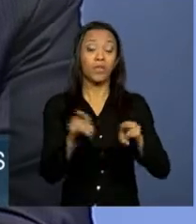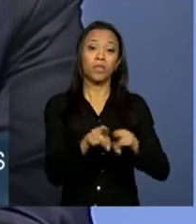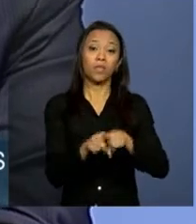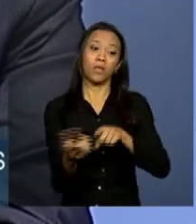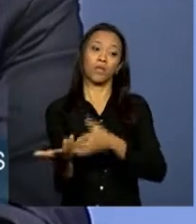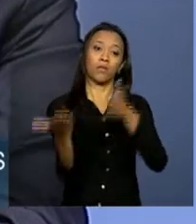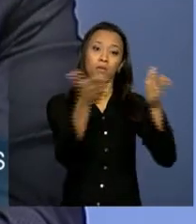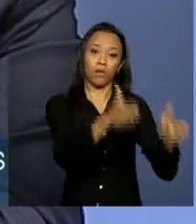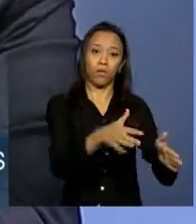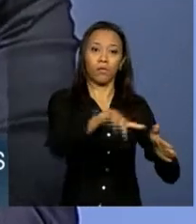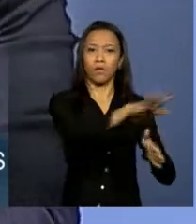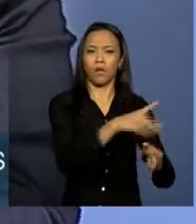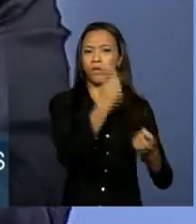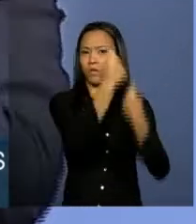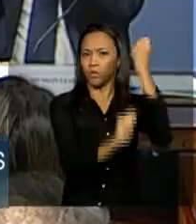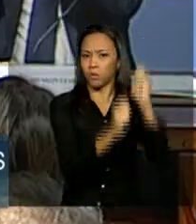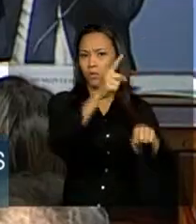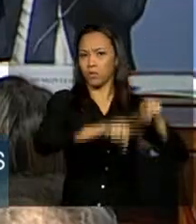industriais.